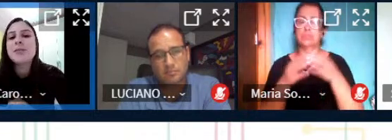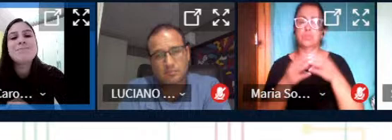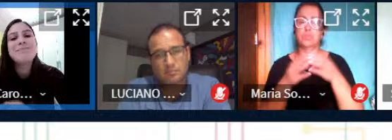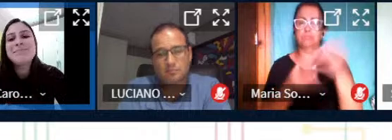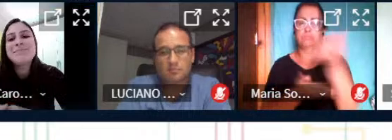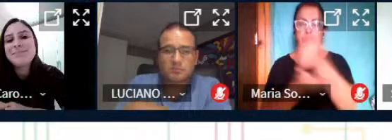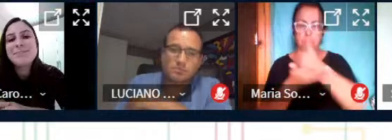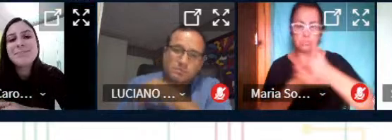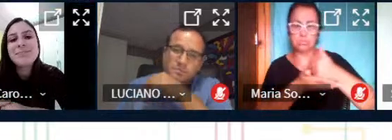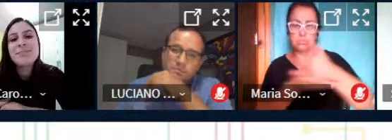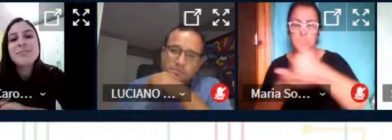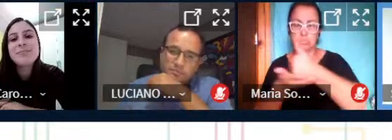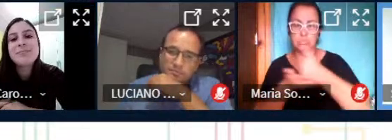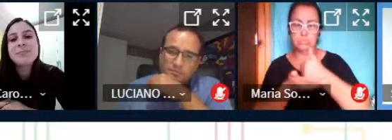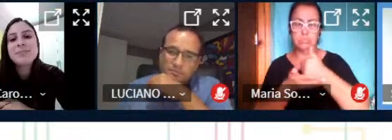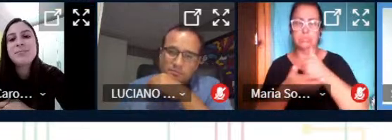o outro